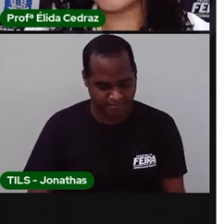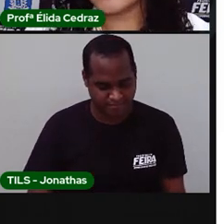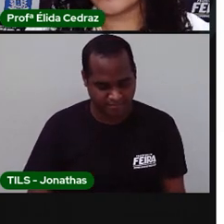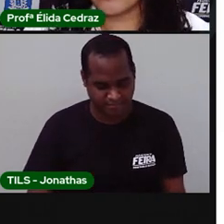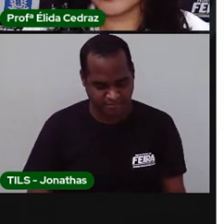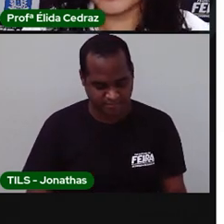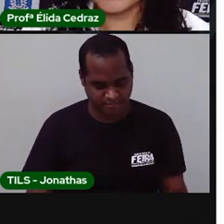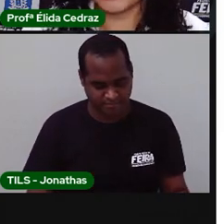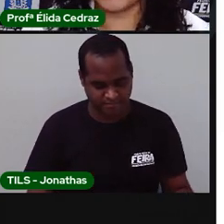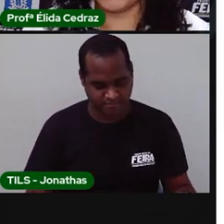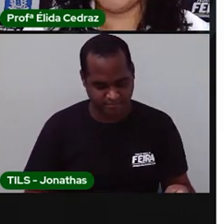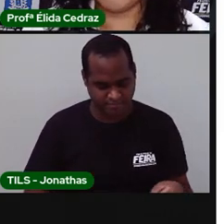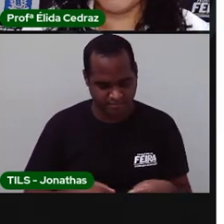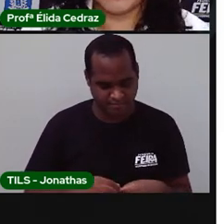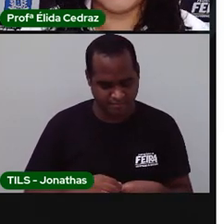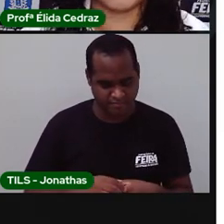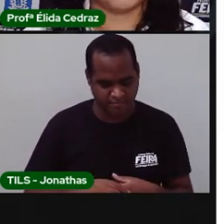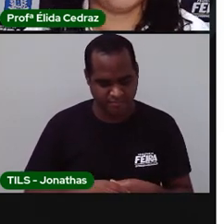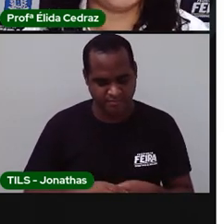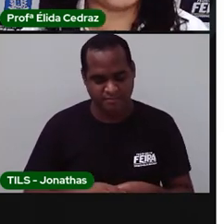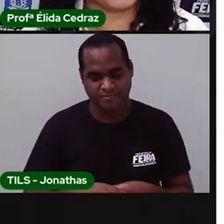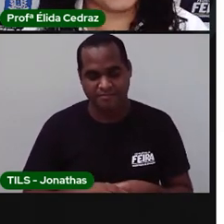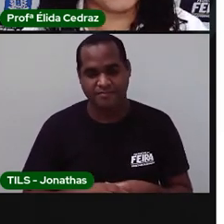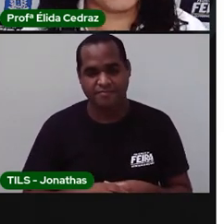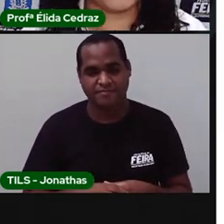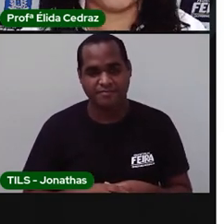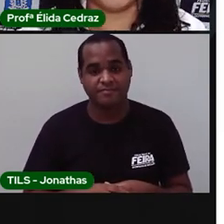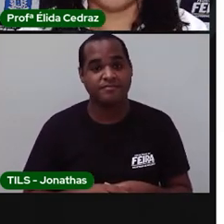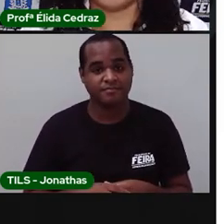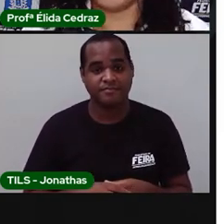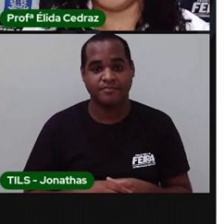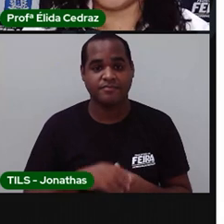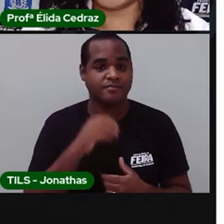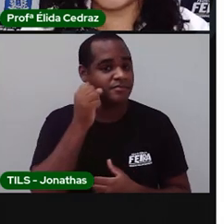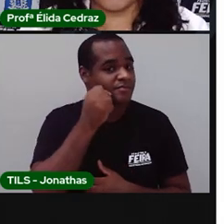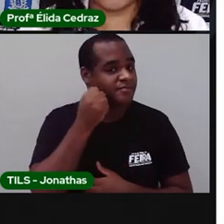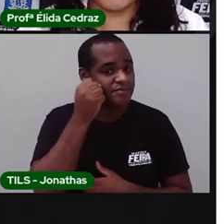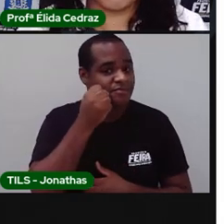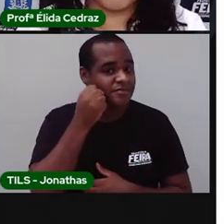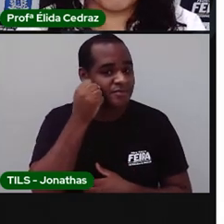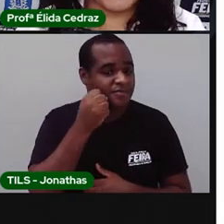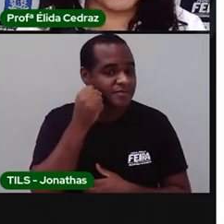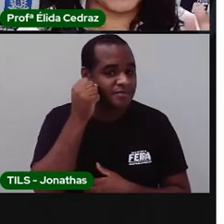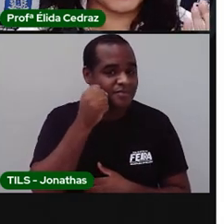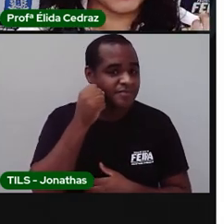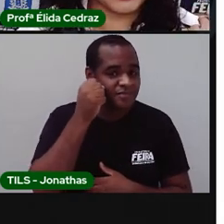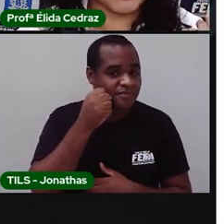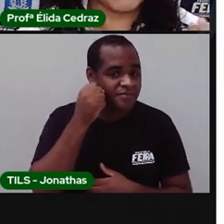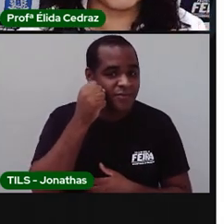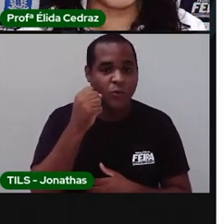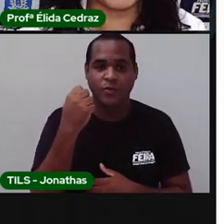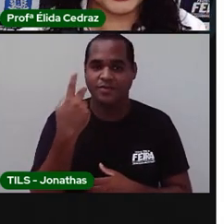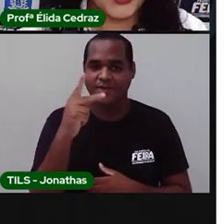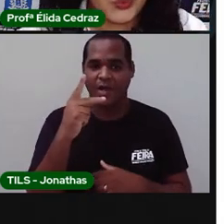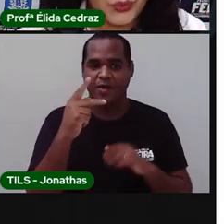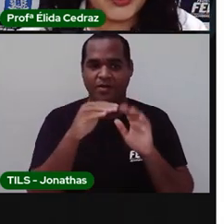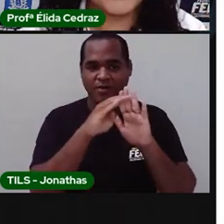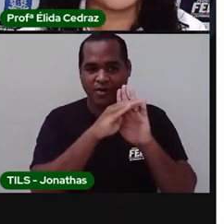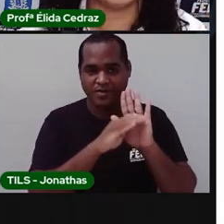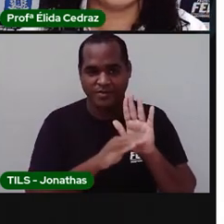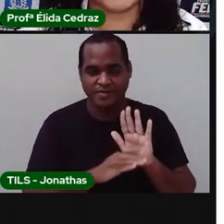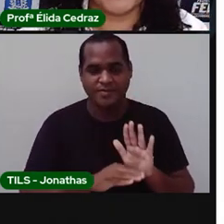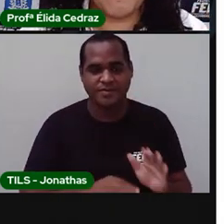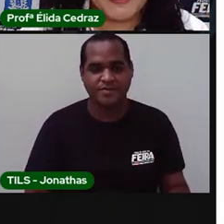E agora a lista de bebidas. Os sucos. Os sucos na ordem alfabética. Ali nós temos suco de